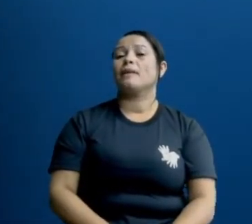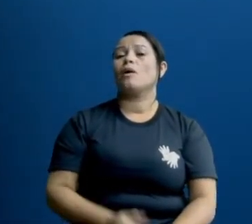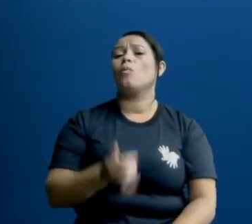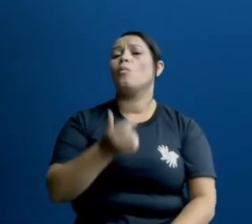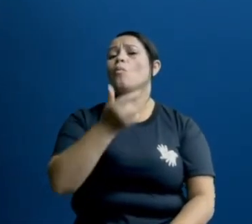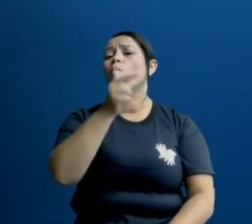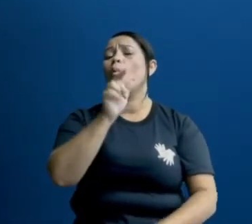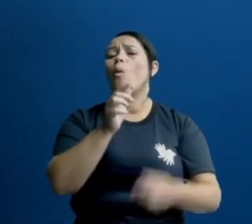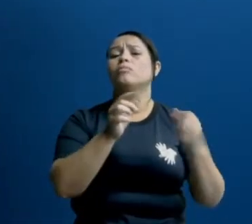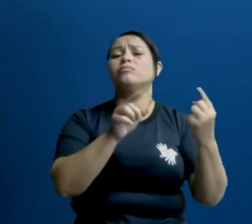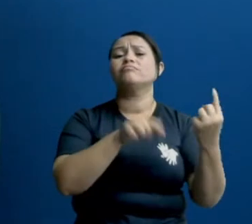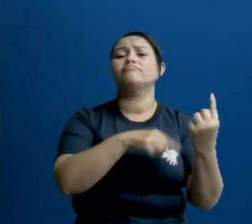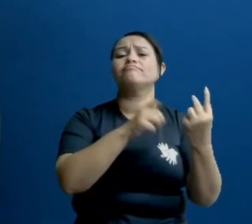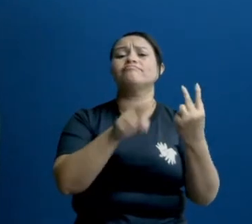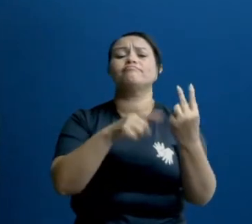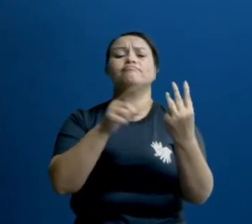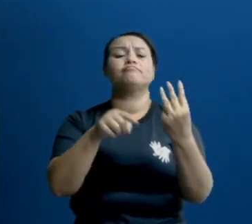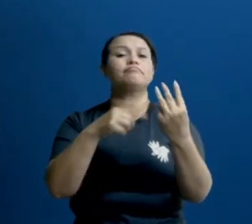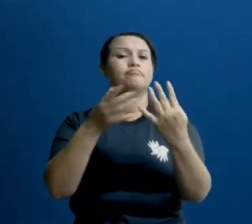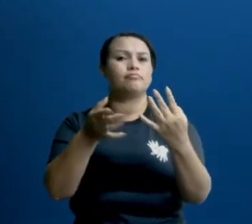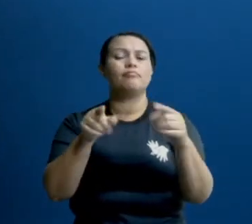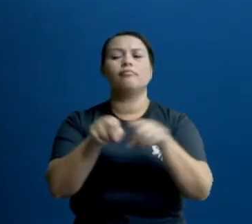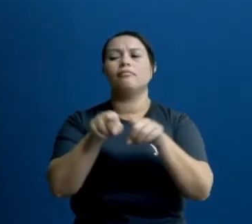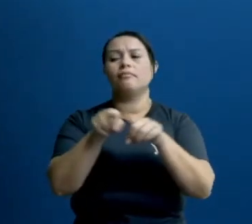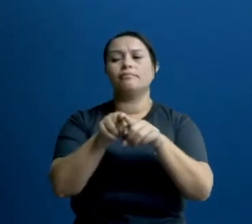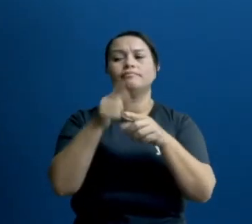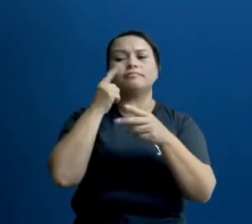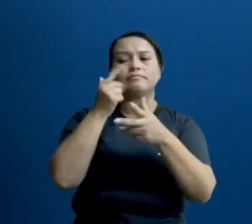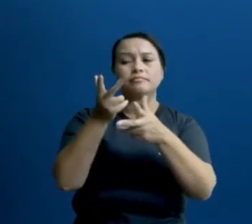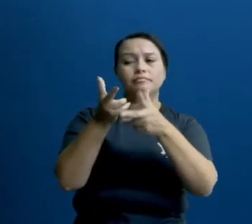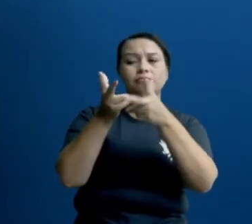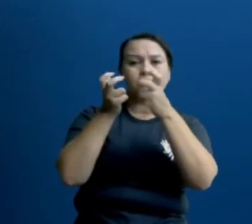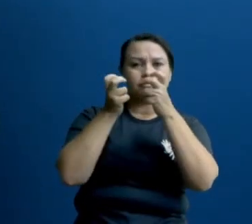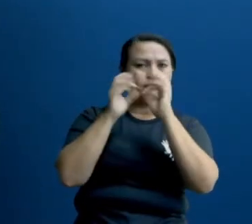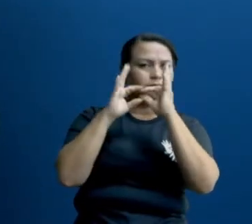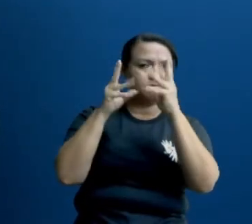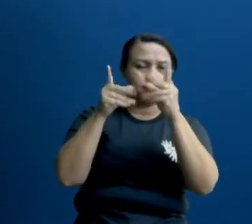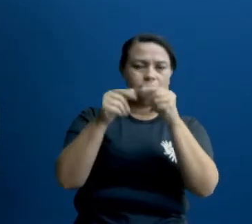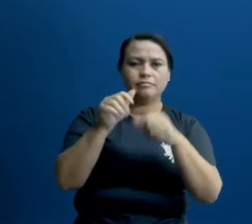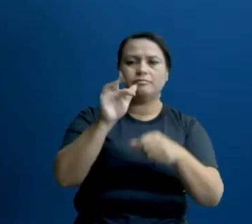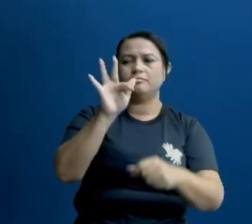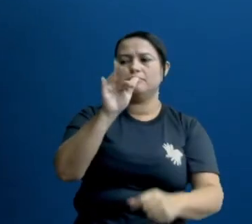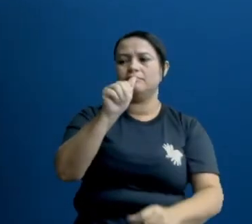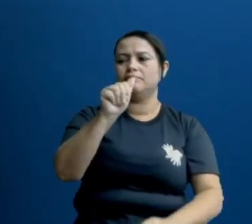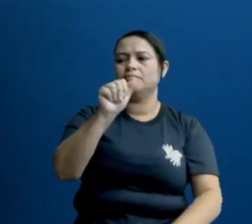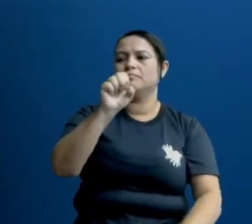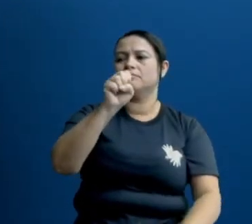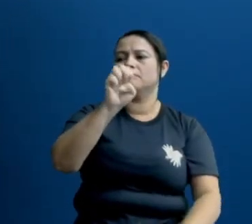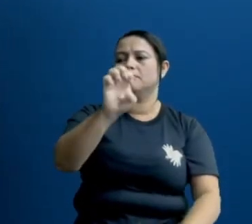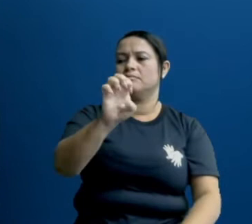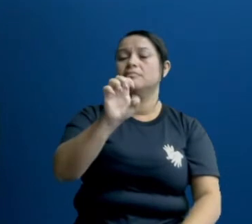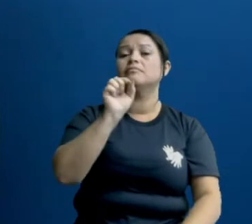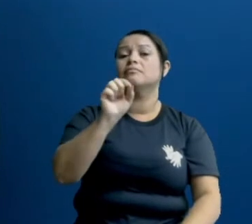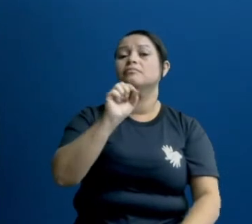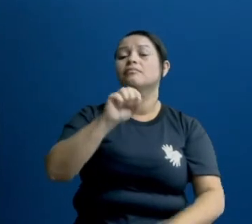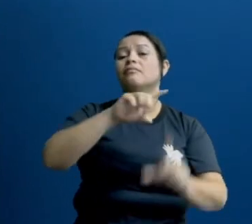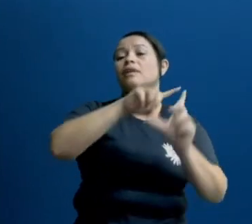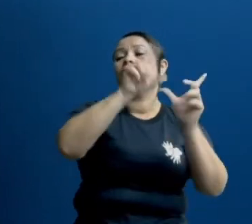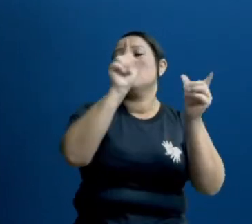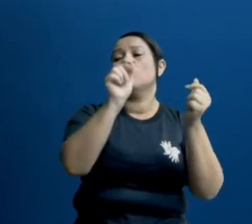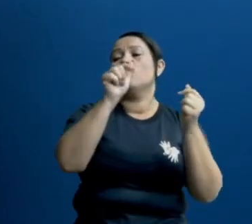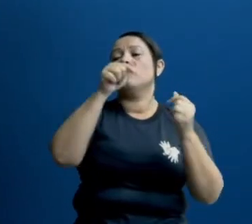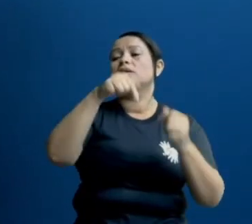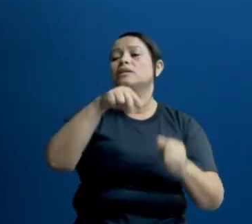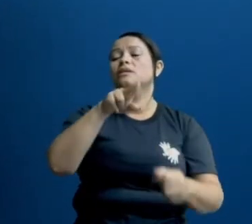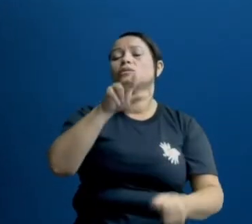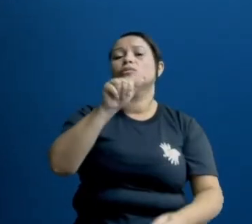Outra fase, certo? Que é uma fase mais perceptiva de todas as fases da Lua, é a Lua de Quartazo